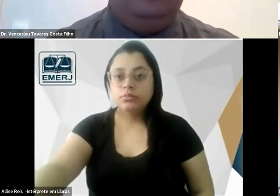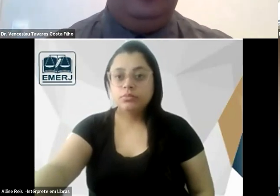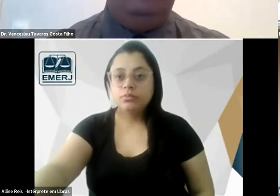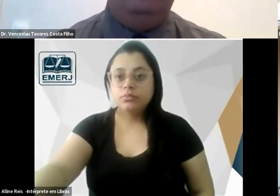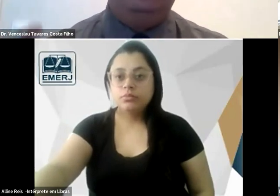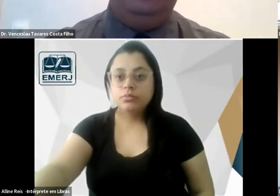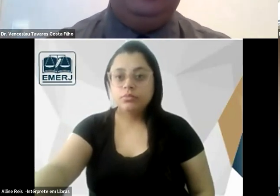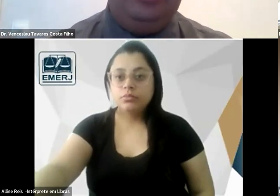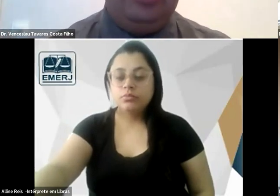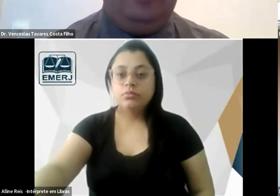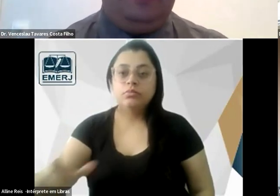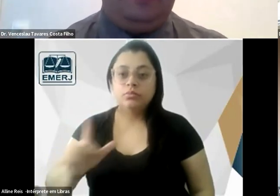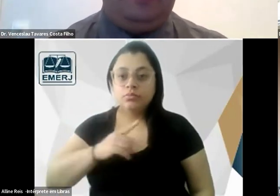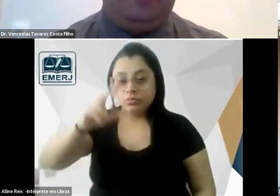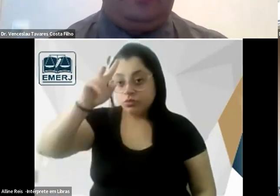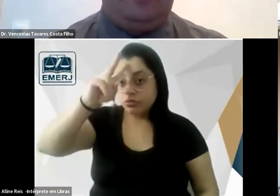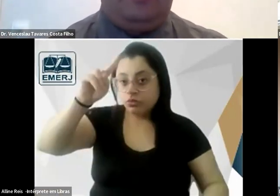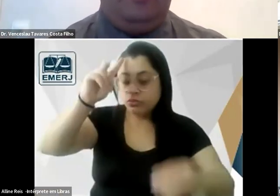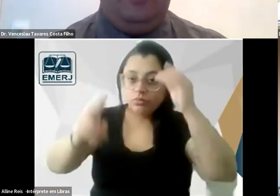culturalista um historicista